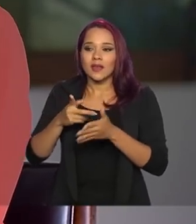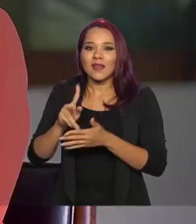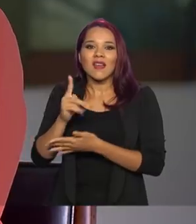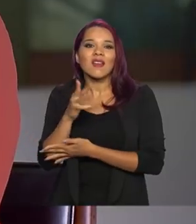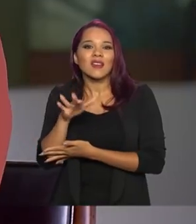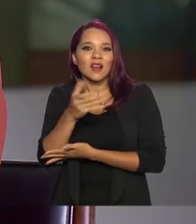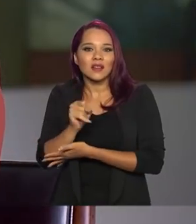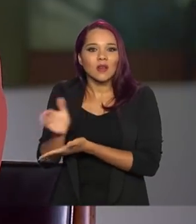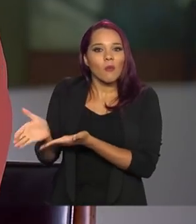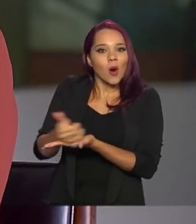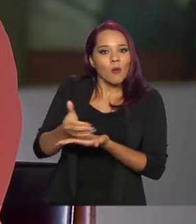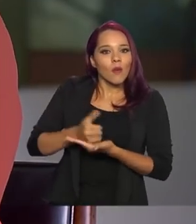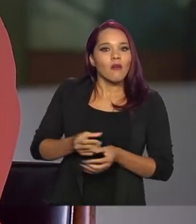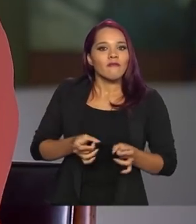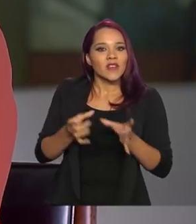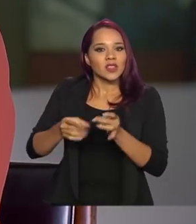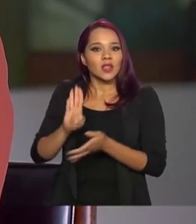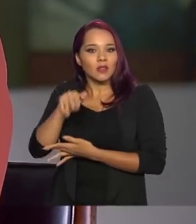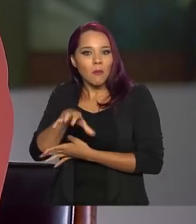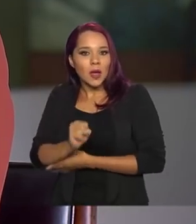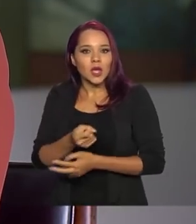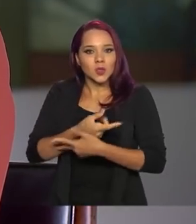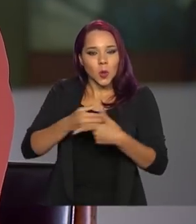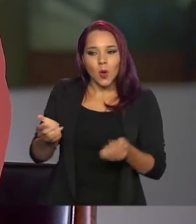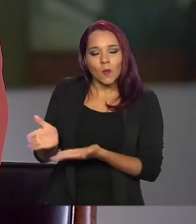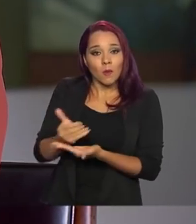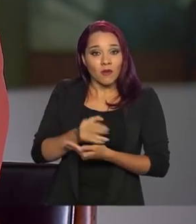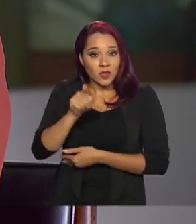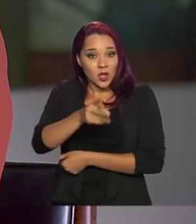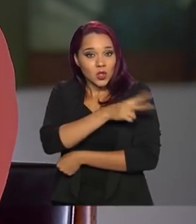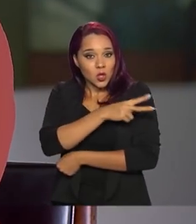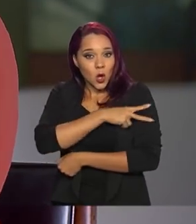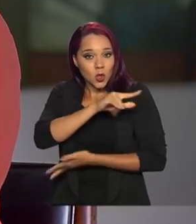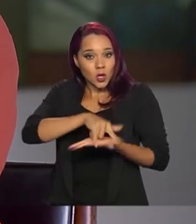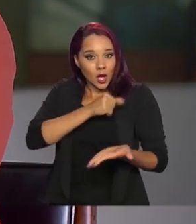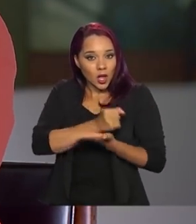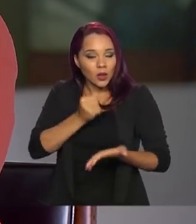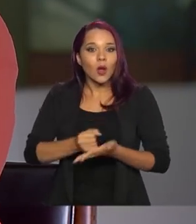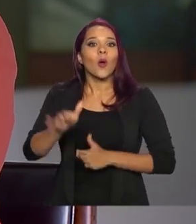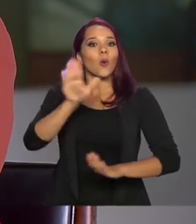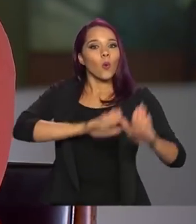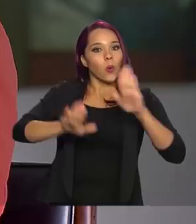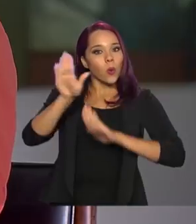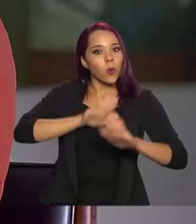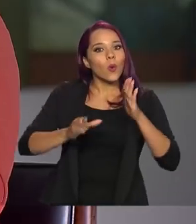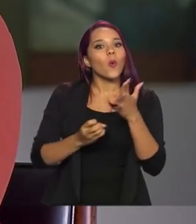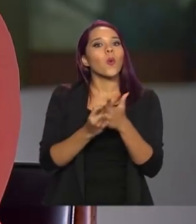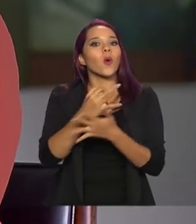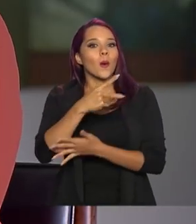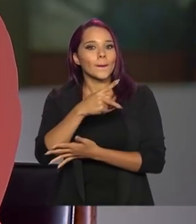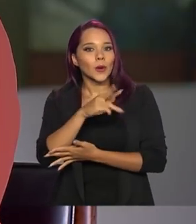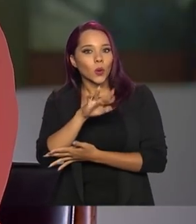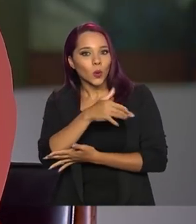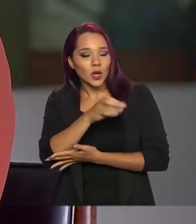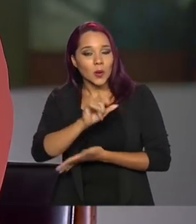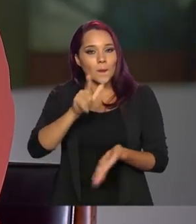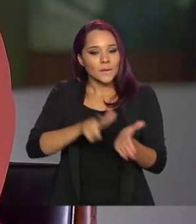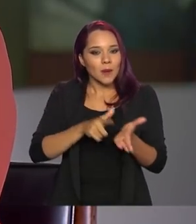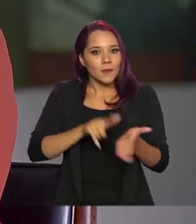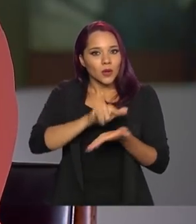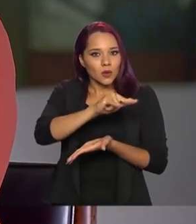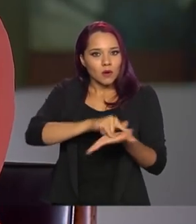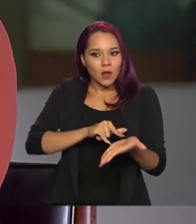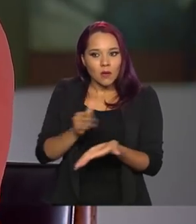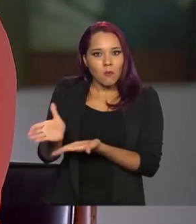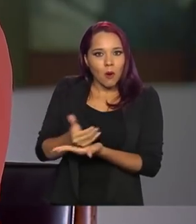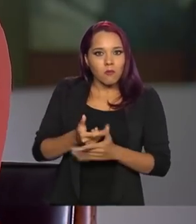herança, venda de bens, atenção donos de cartórios, cuidado com esse aumento enorme de procurações que começaram a